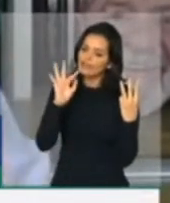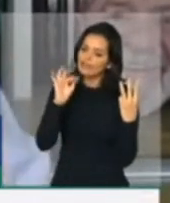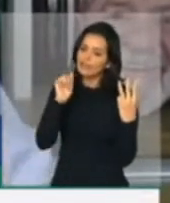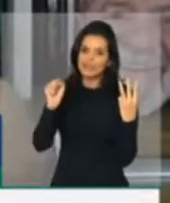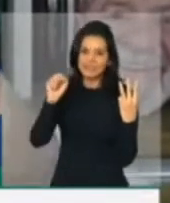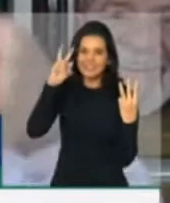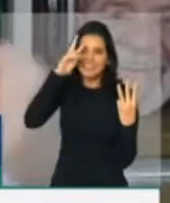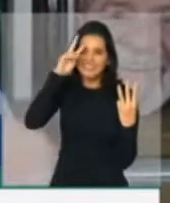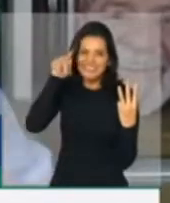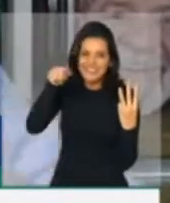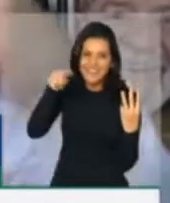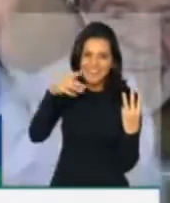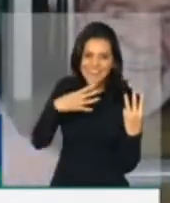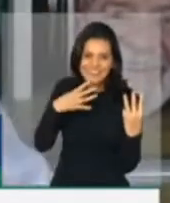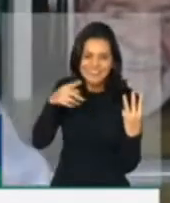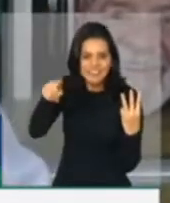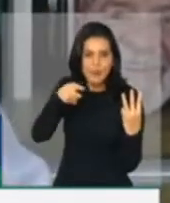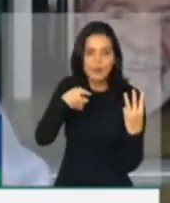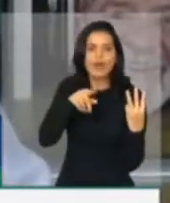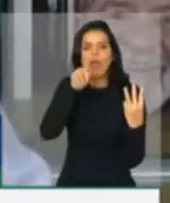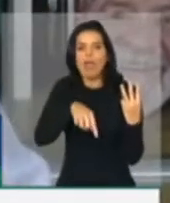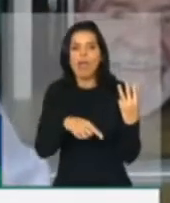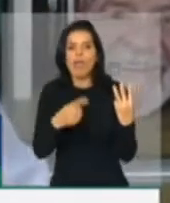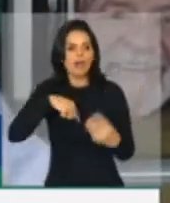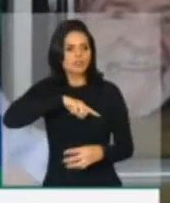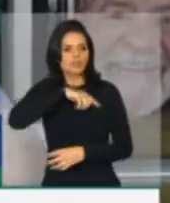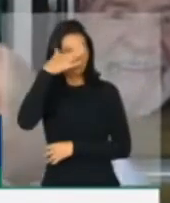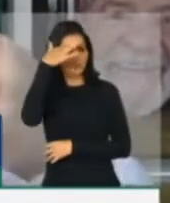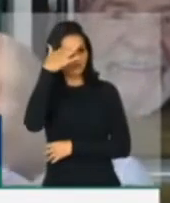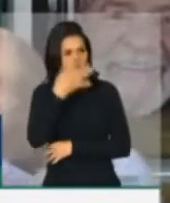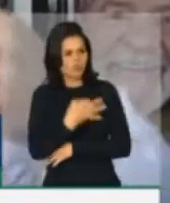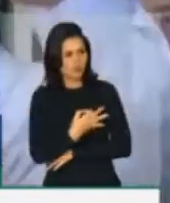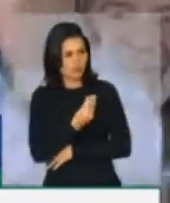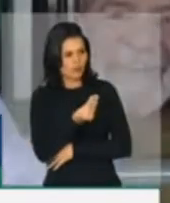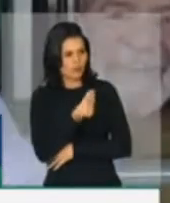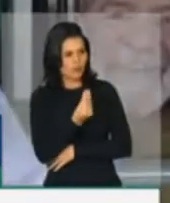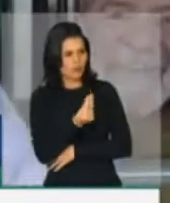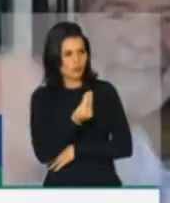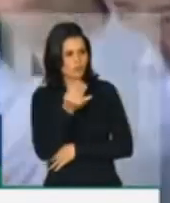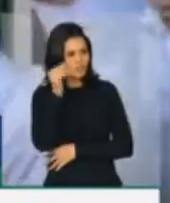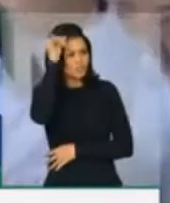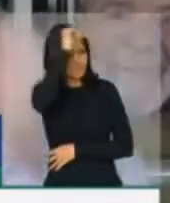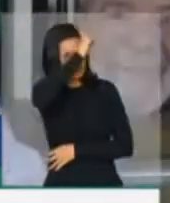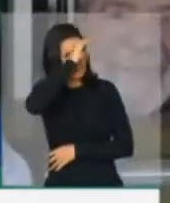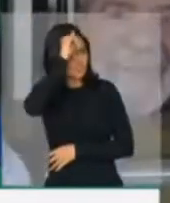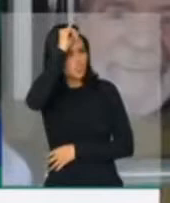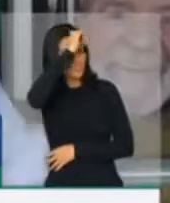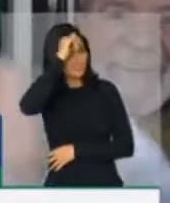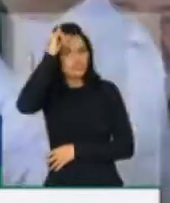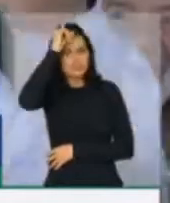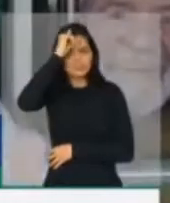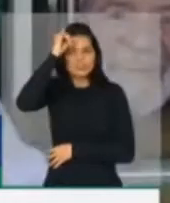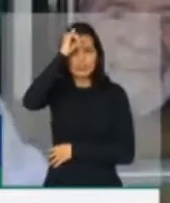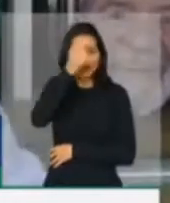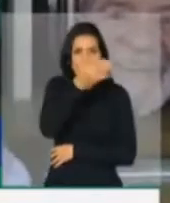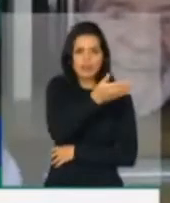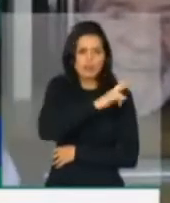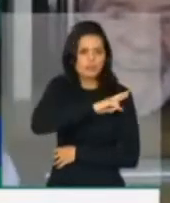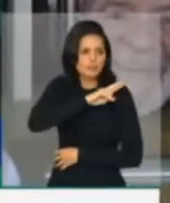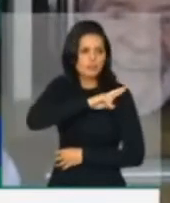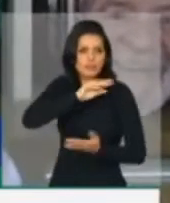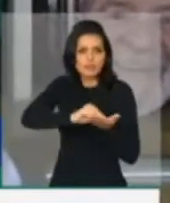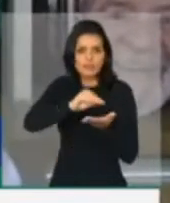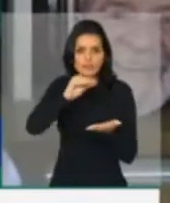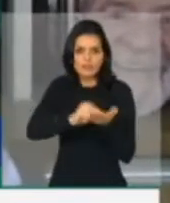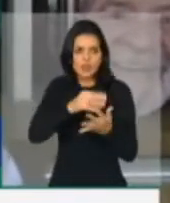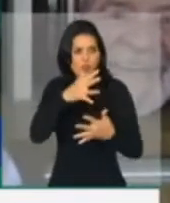nossa inteligência seja capaz de compreender tamanha idiotice, tamanha confusão, tamanha irresponsabilidade